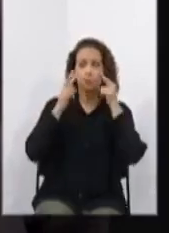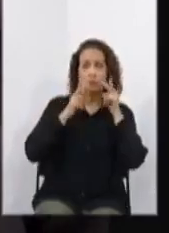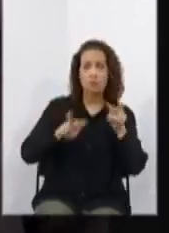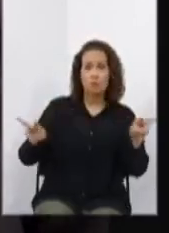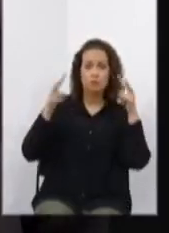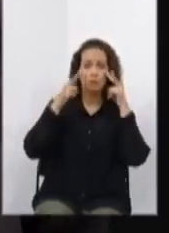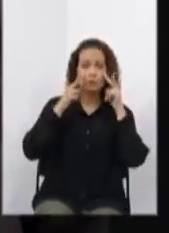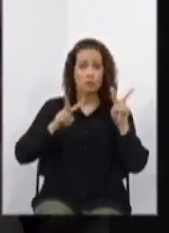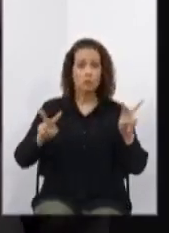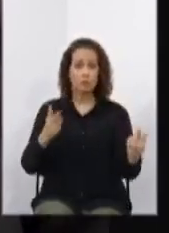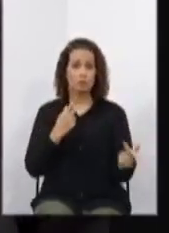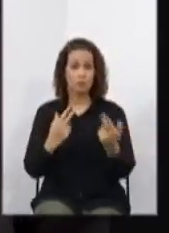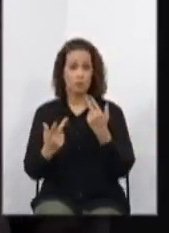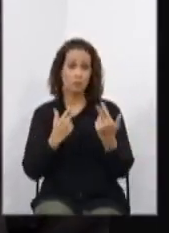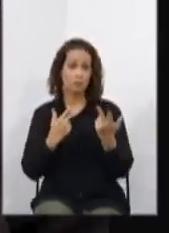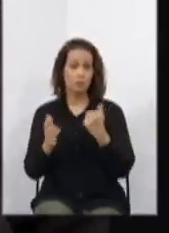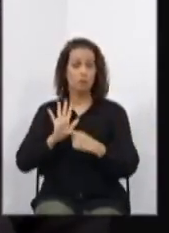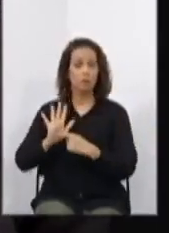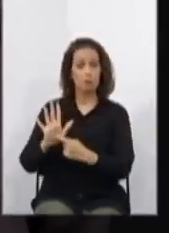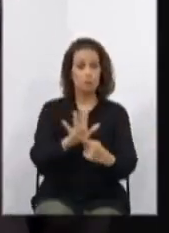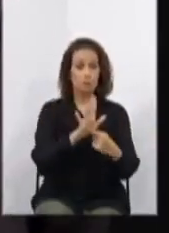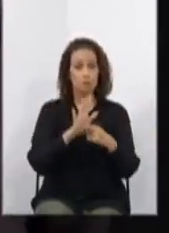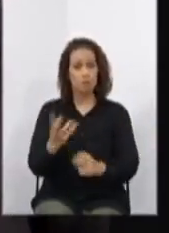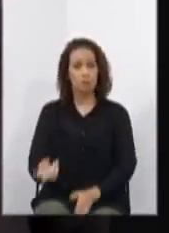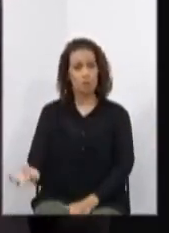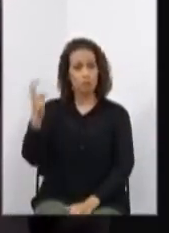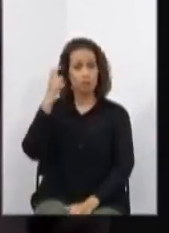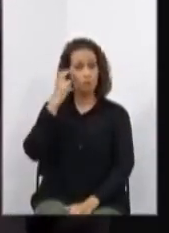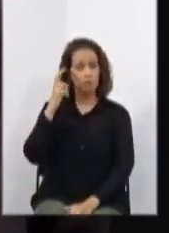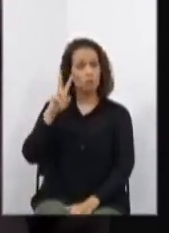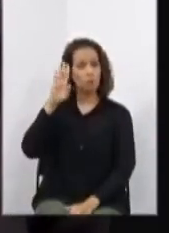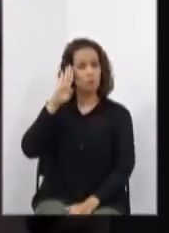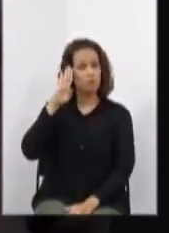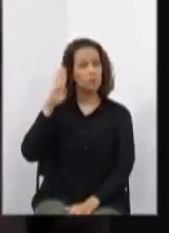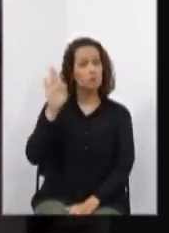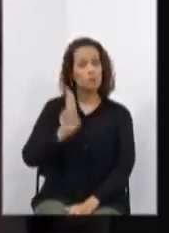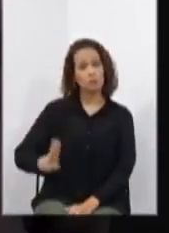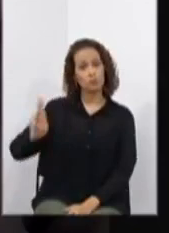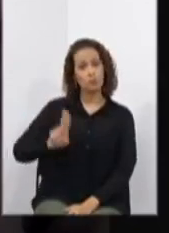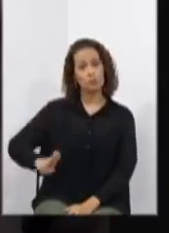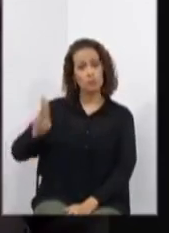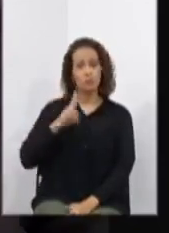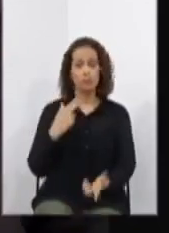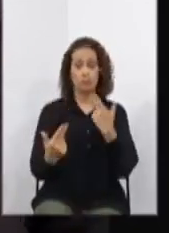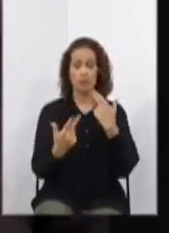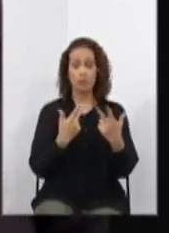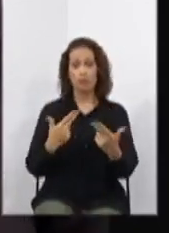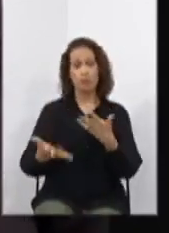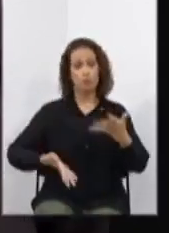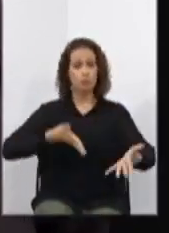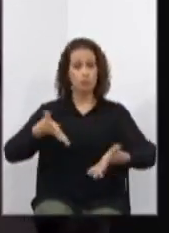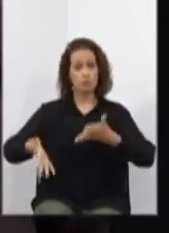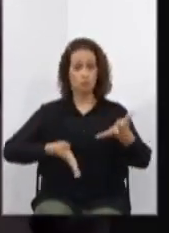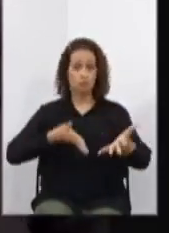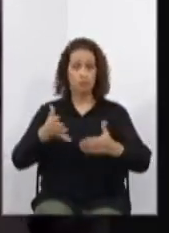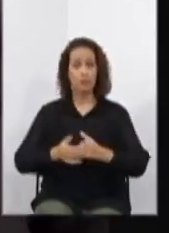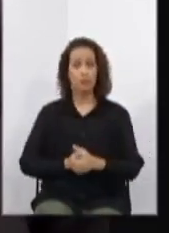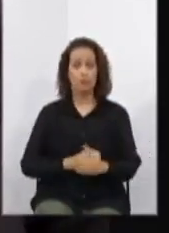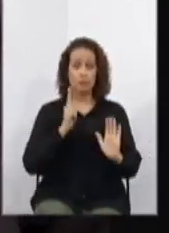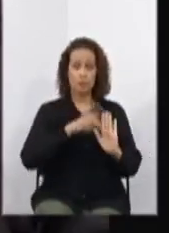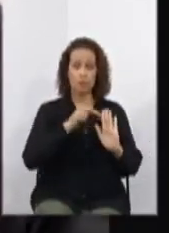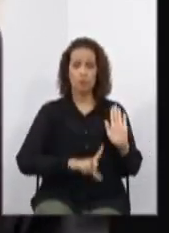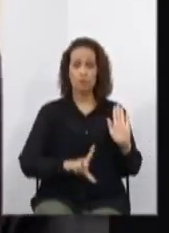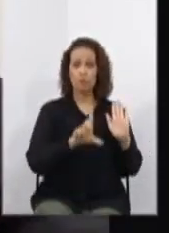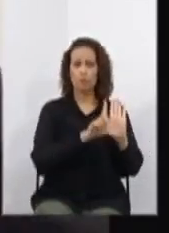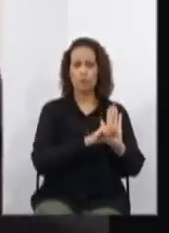manifestando sua cultura principalmente pelo uso da língua de sinais. O projeto de